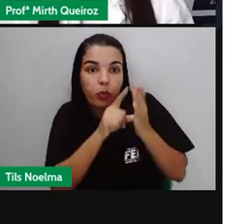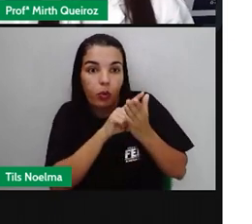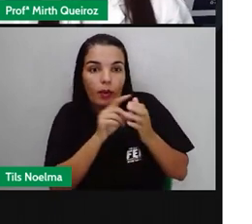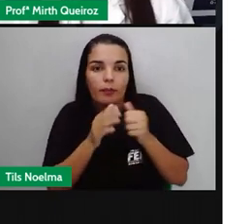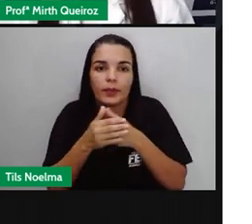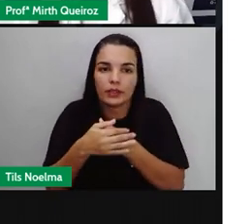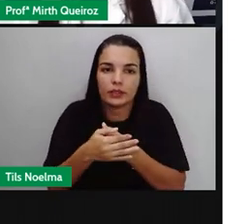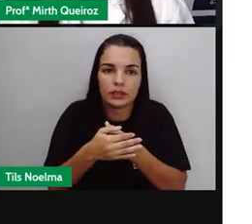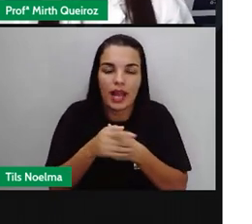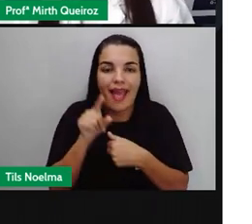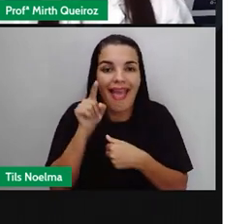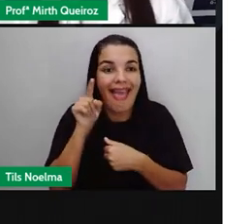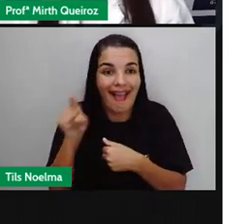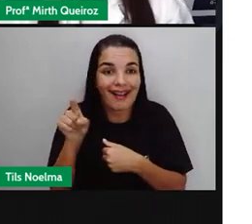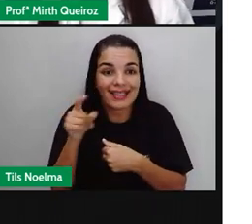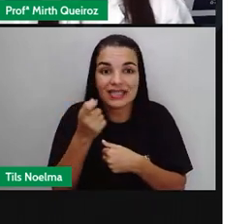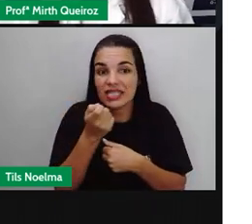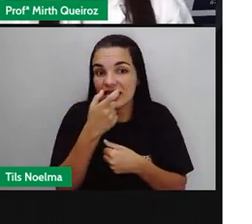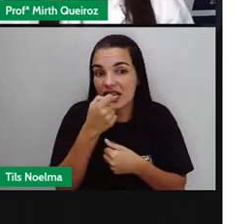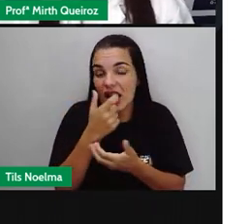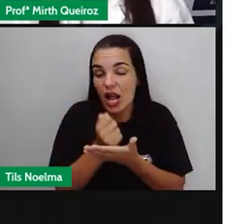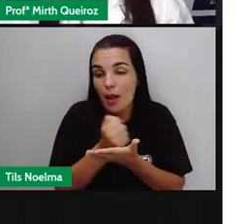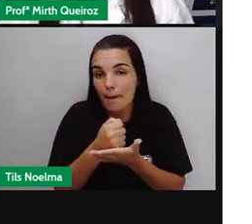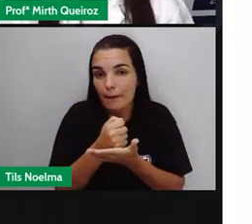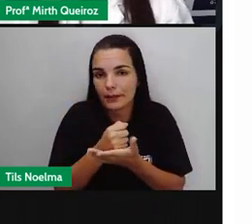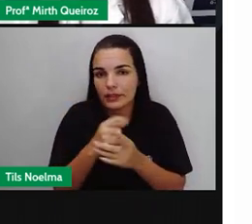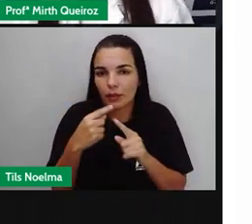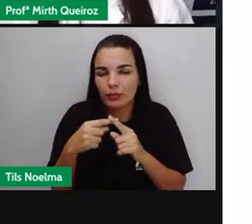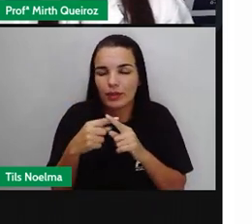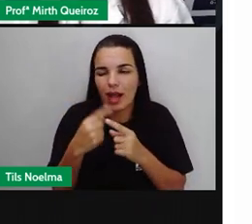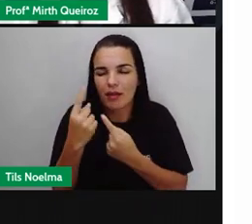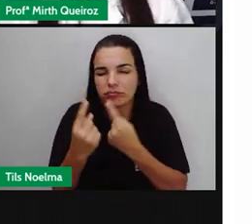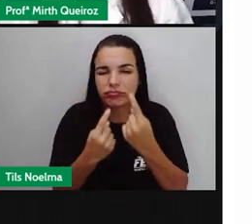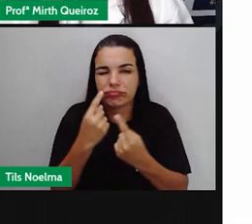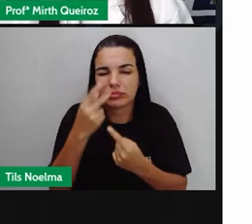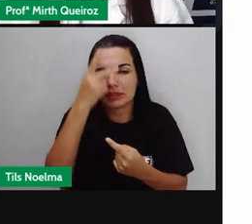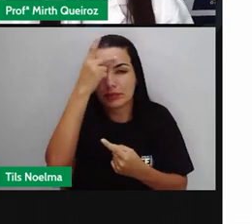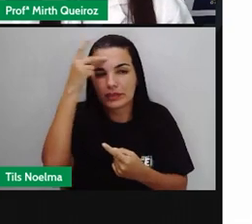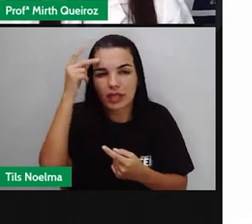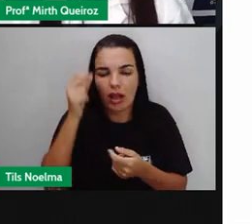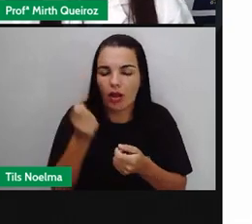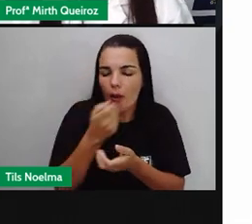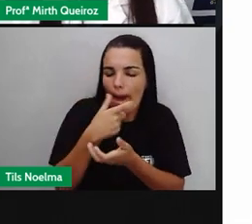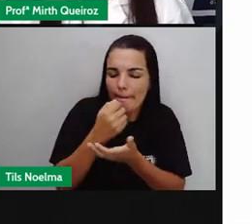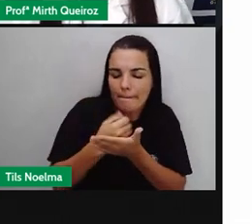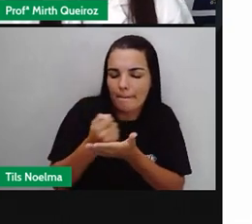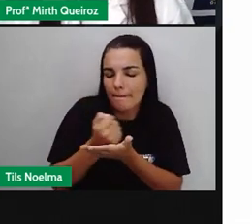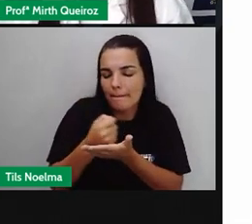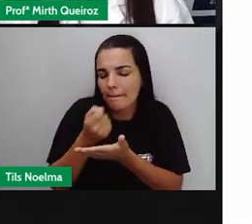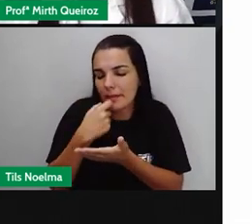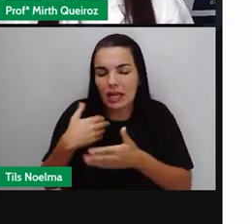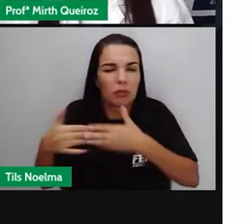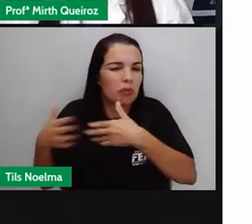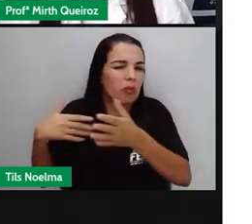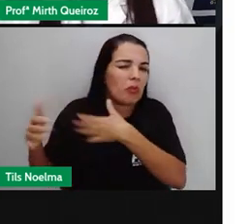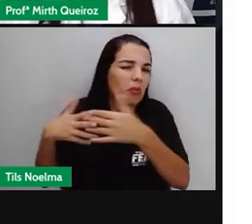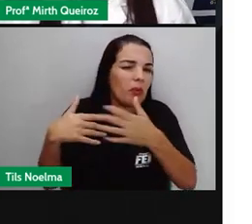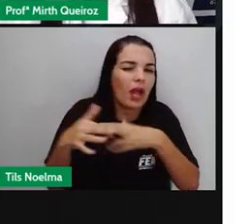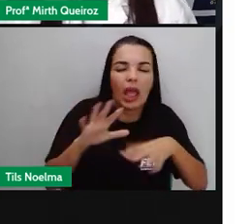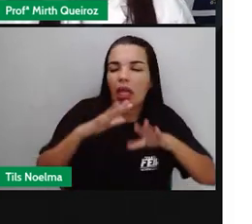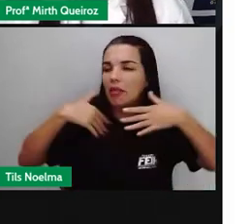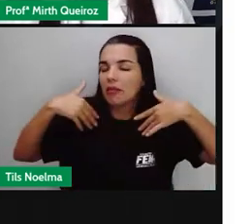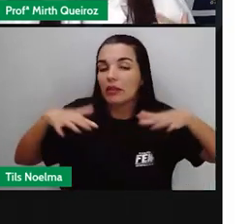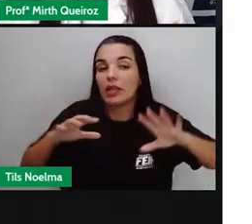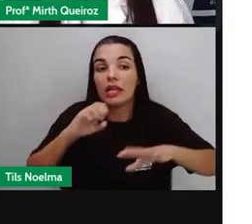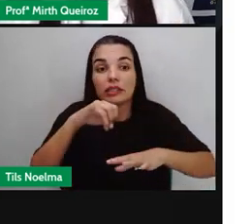Muita gente compra o antibiótico, utiliza o antibiótico de qualquer jeito, né? Quando já